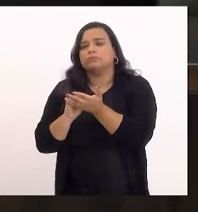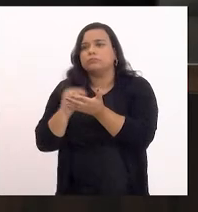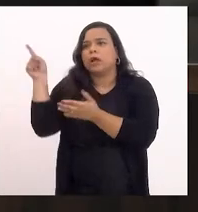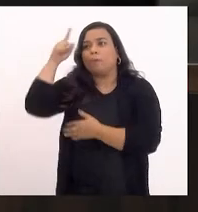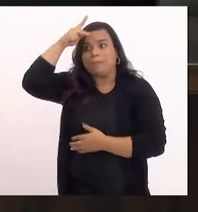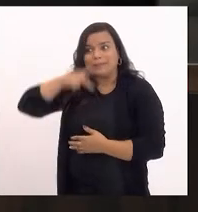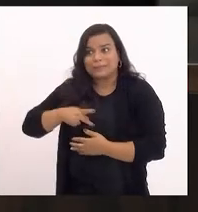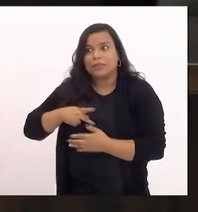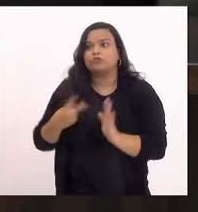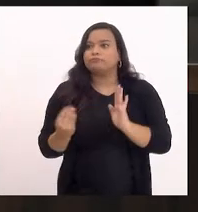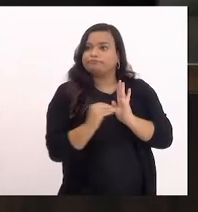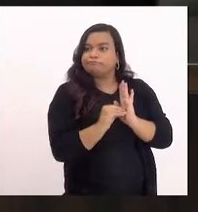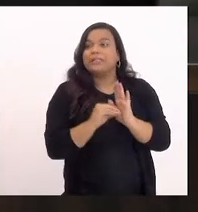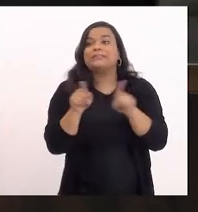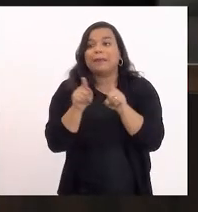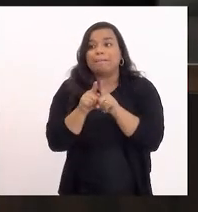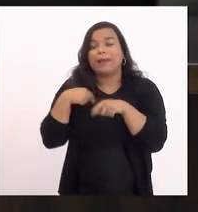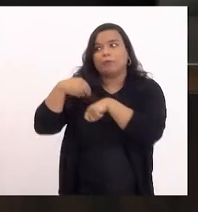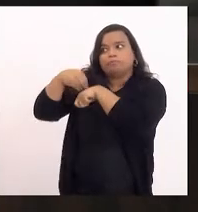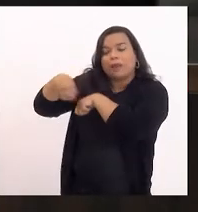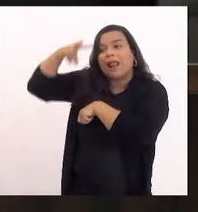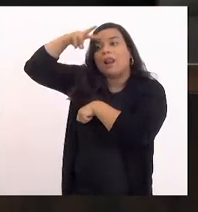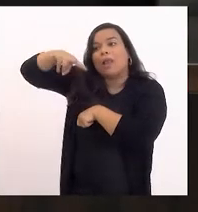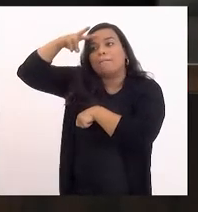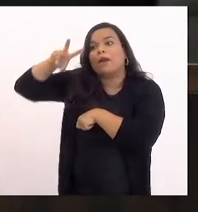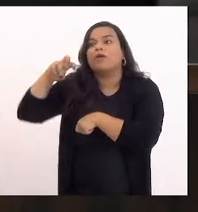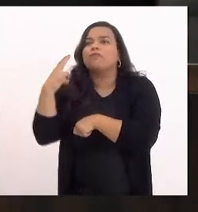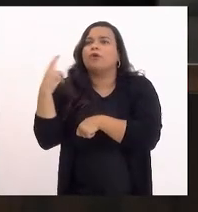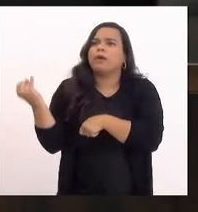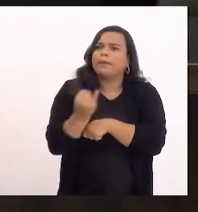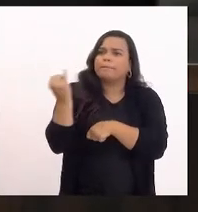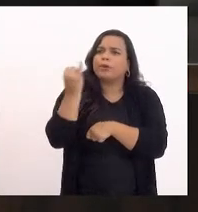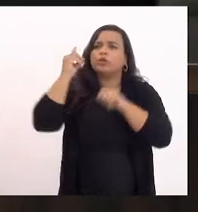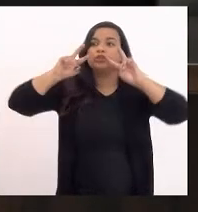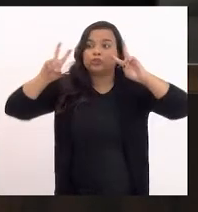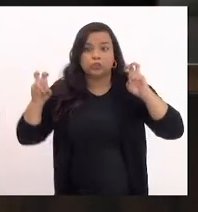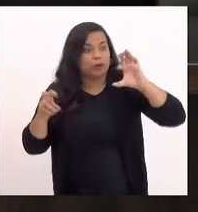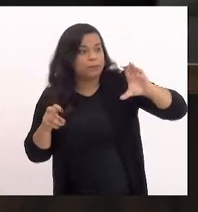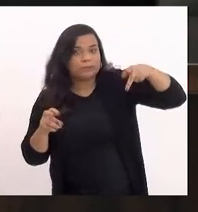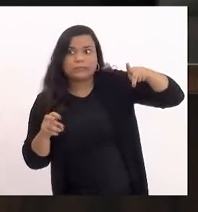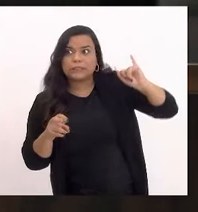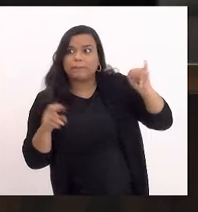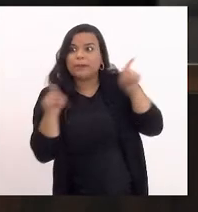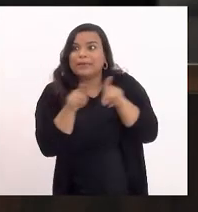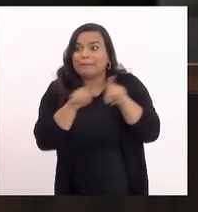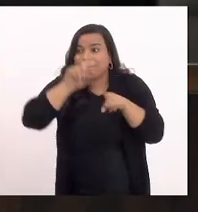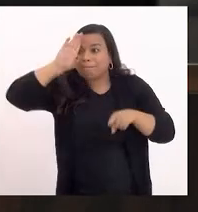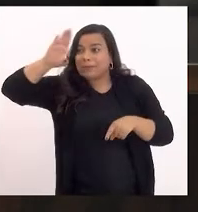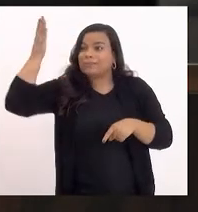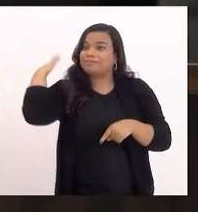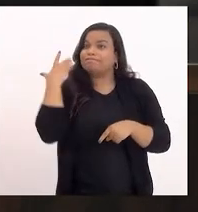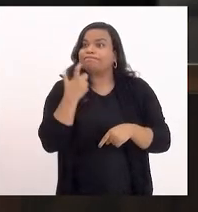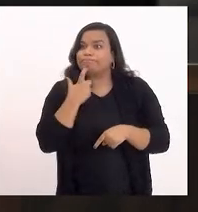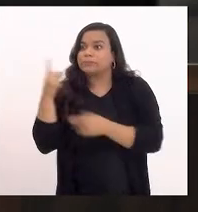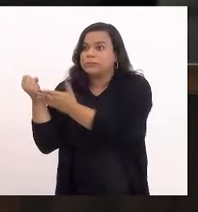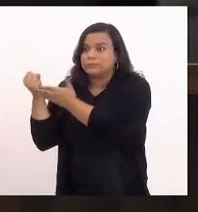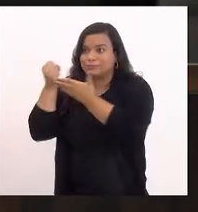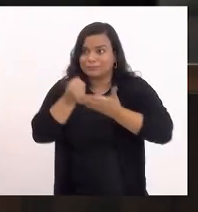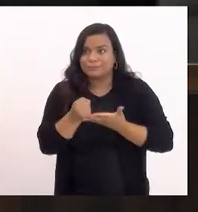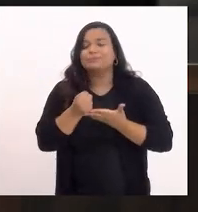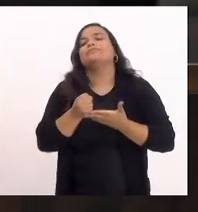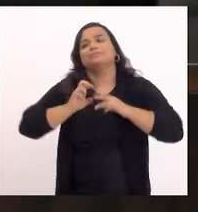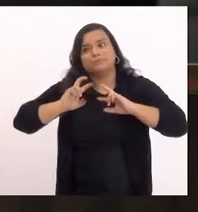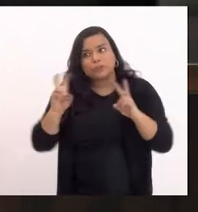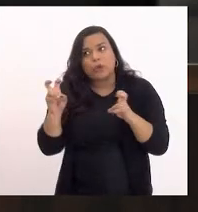importância desta CPI, sobretudo diante das últimas notícias bem trazidas aqui por V.